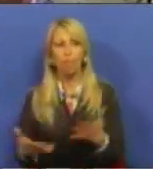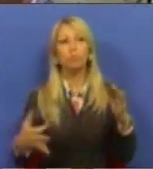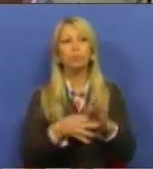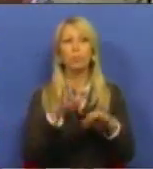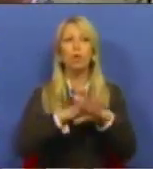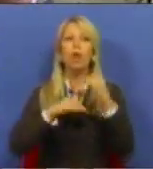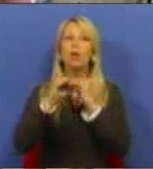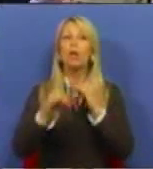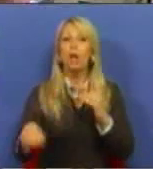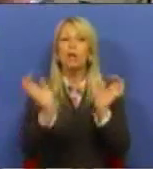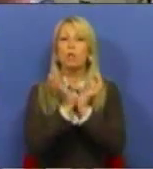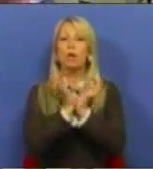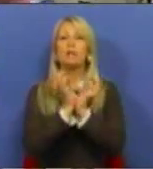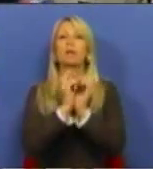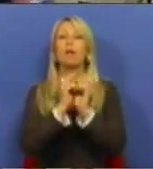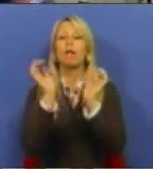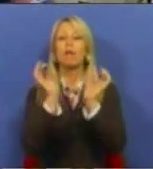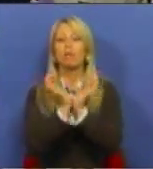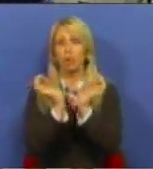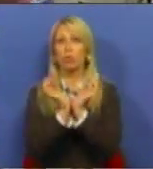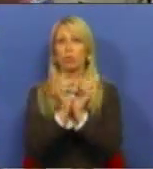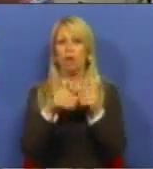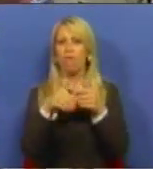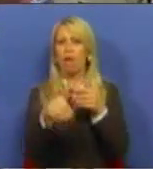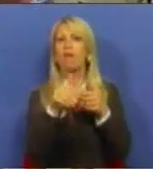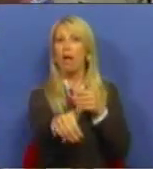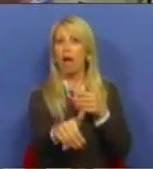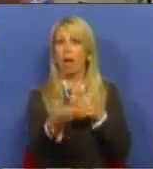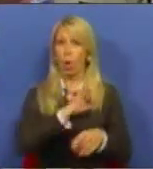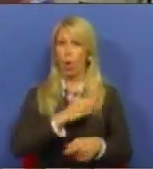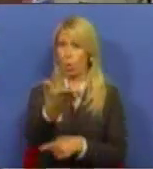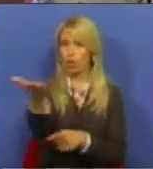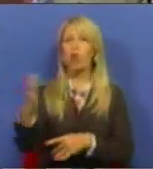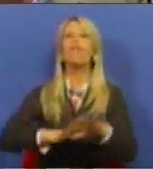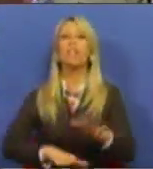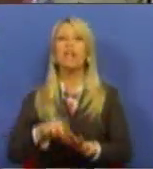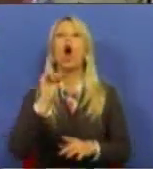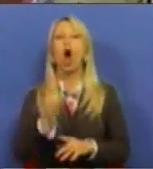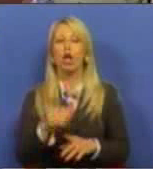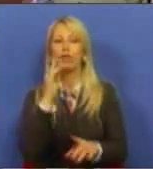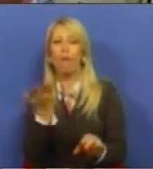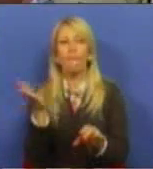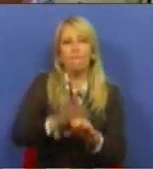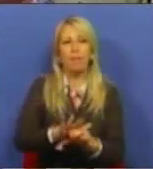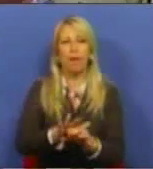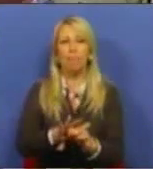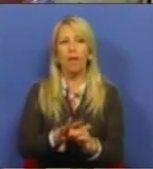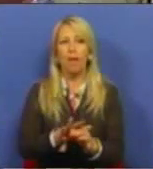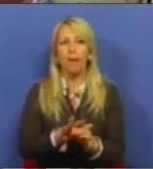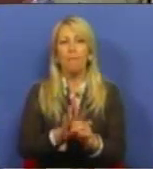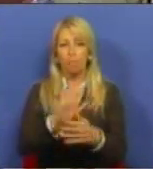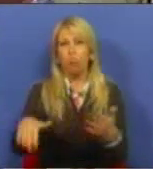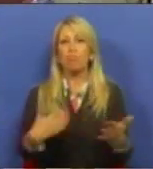à sustentabilidade da Segurança Social a longo prazo. O que os senhores fizeram foi um remendo, foi um remendo na